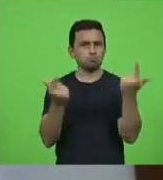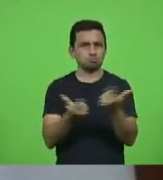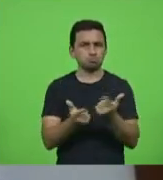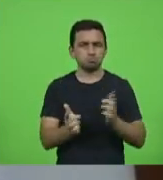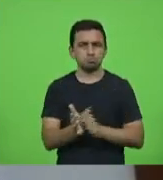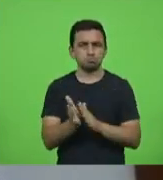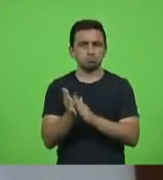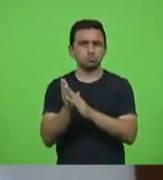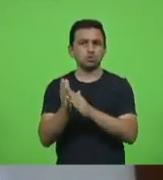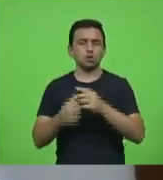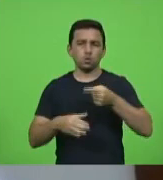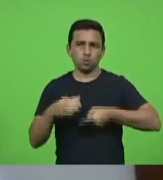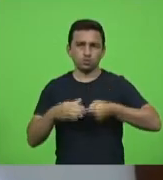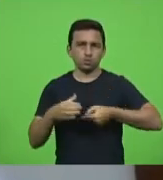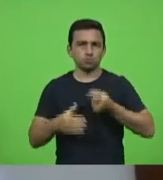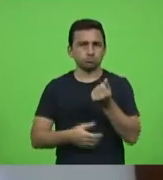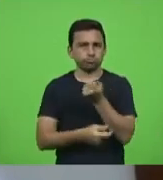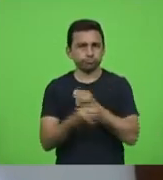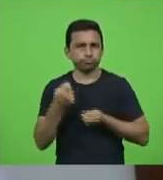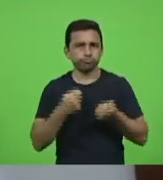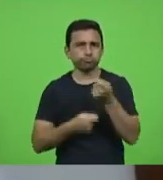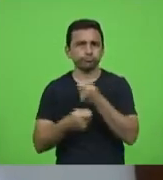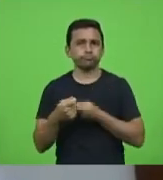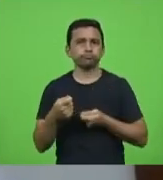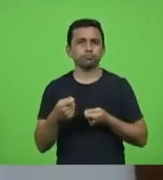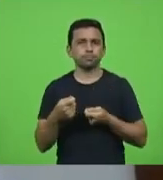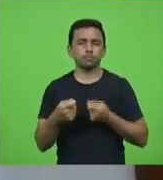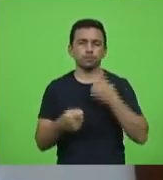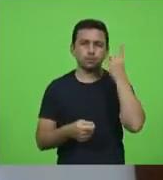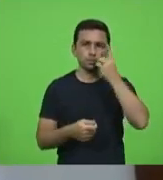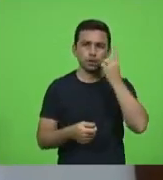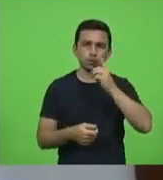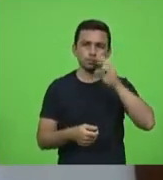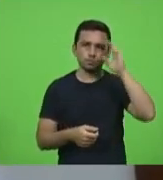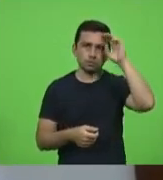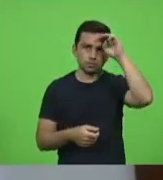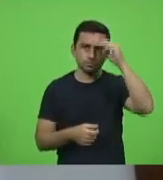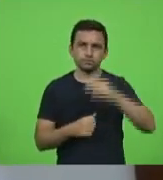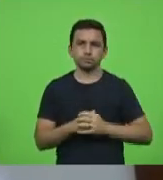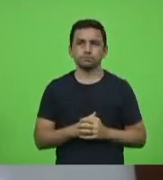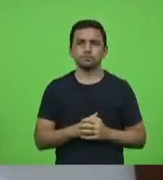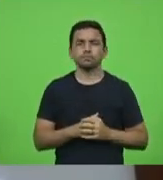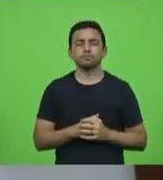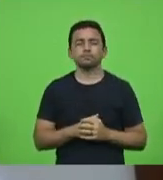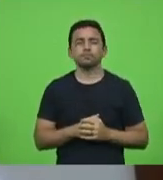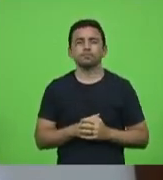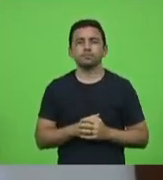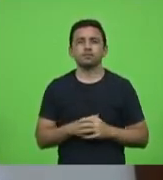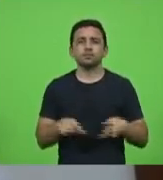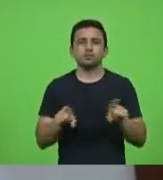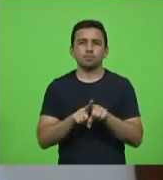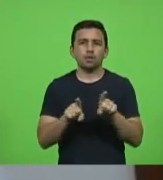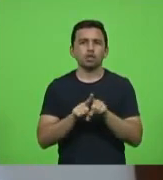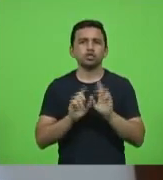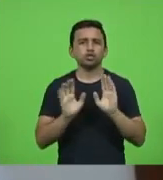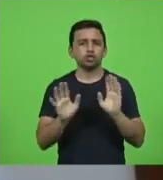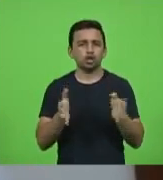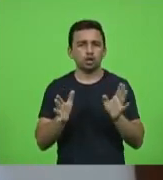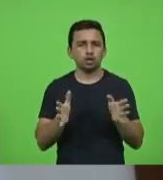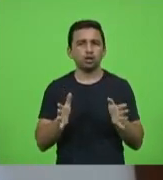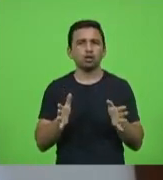comissão de finanças na pessoa do deputado Marcos Vieira meu companheiro de partido que já retirou